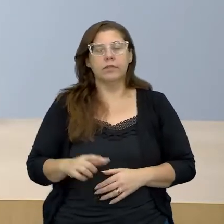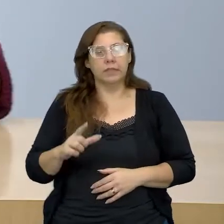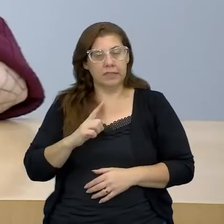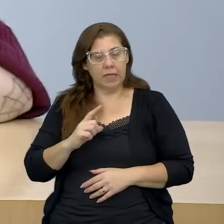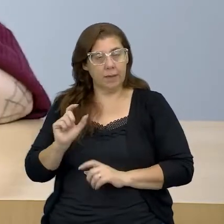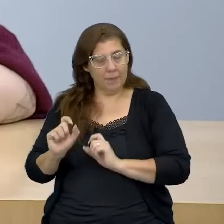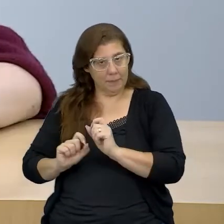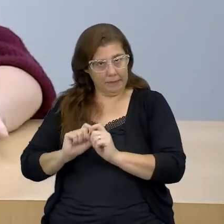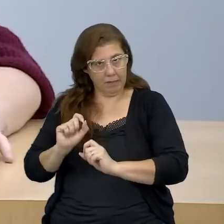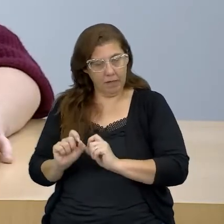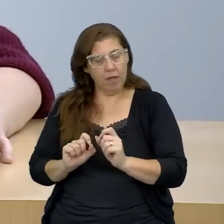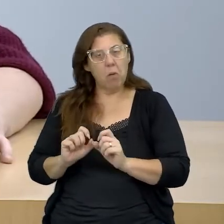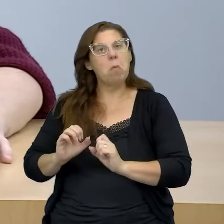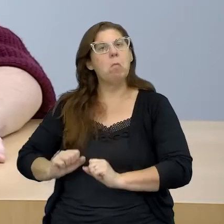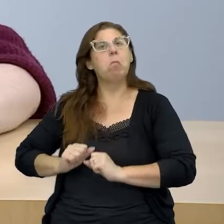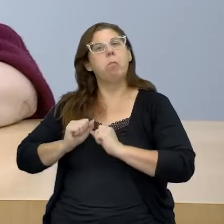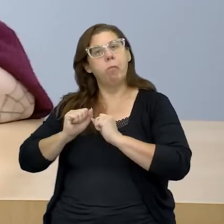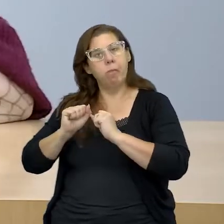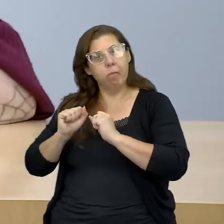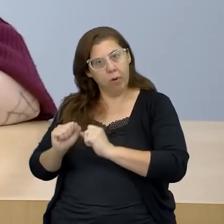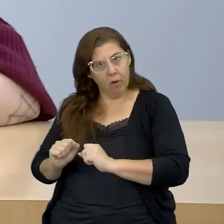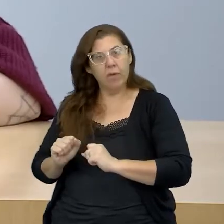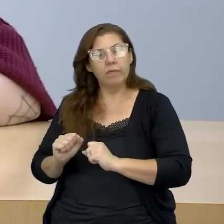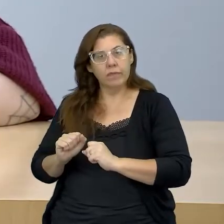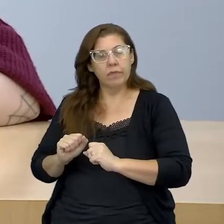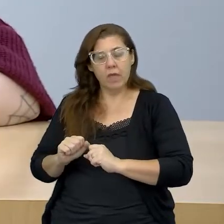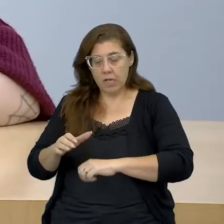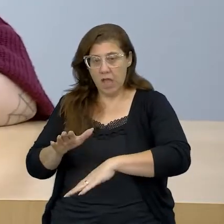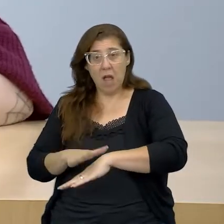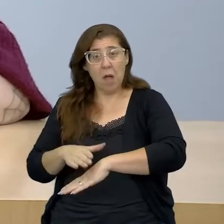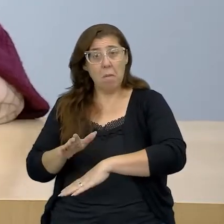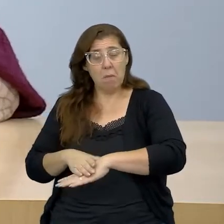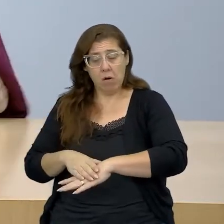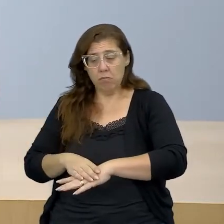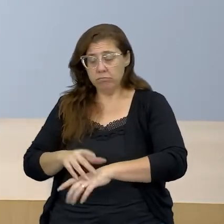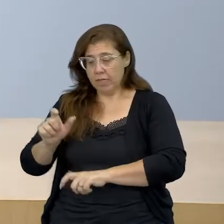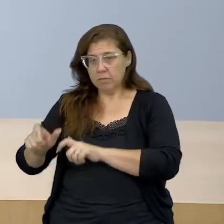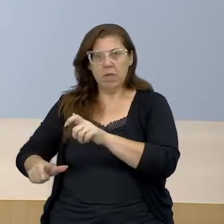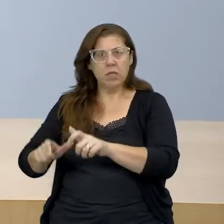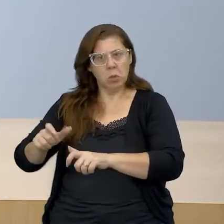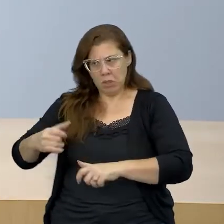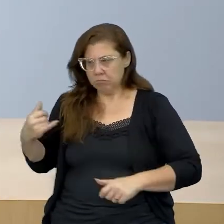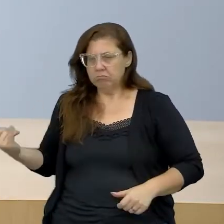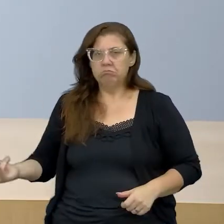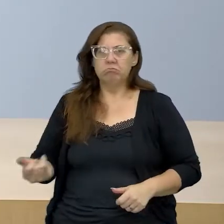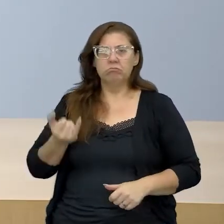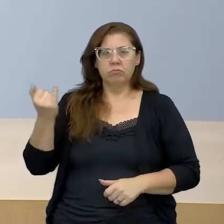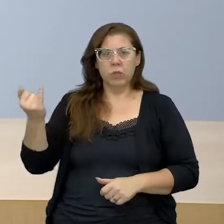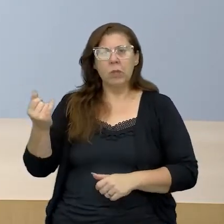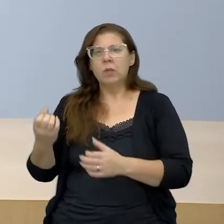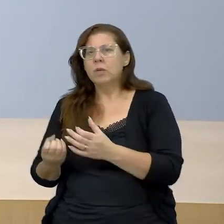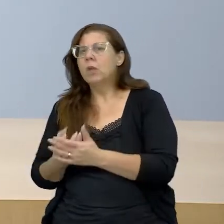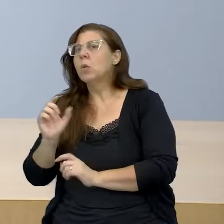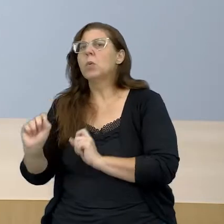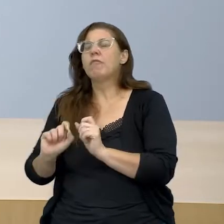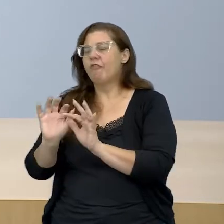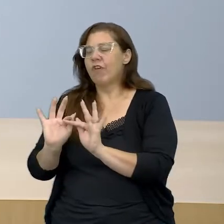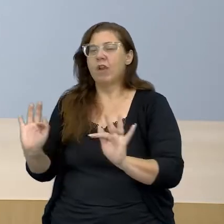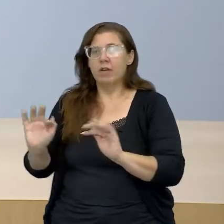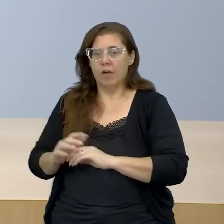tem aí um determinado poder que está nas mãos do soberano e que se funda na seguinte frase,